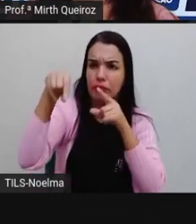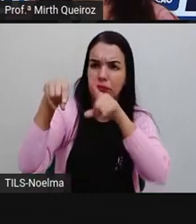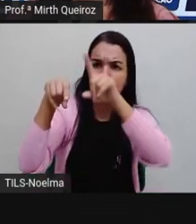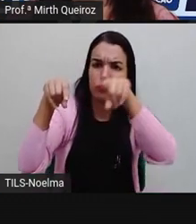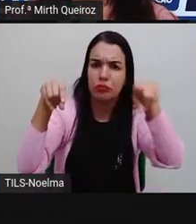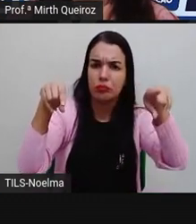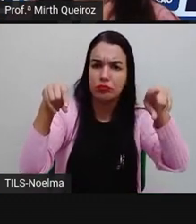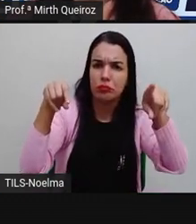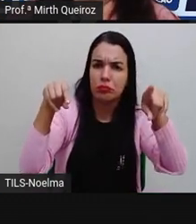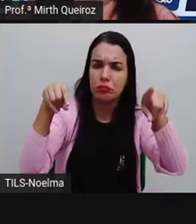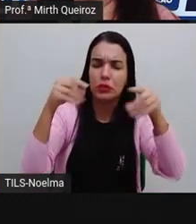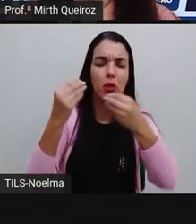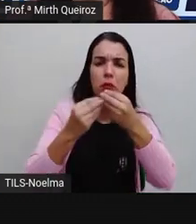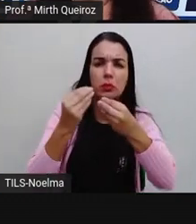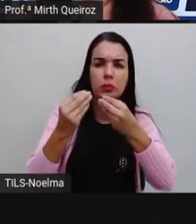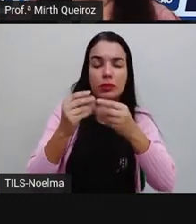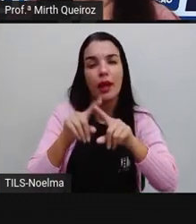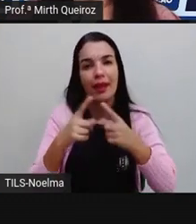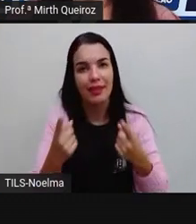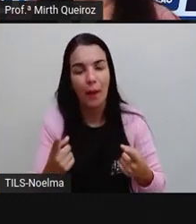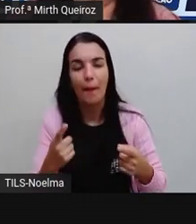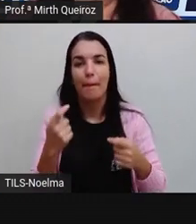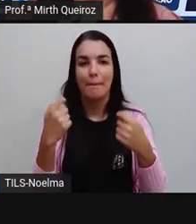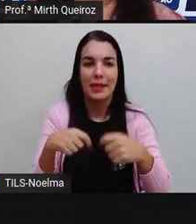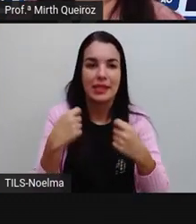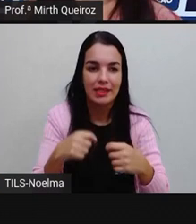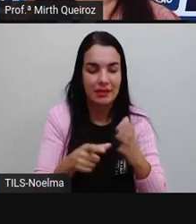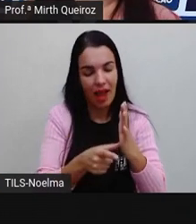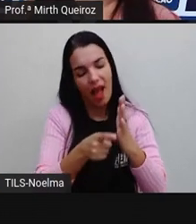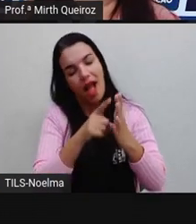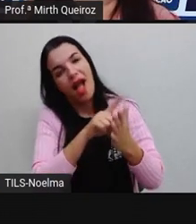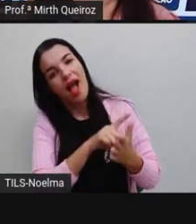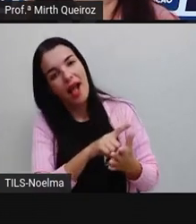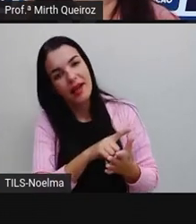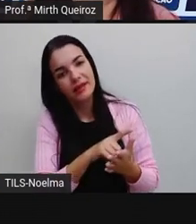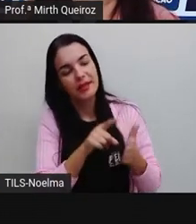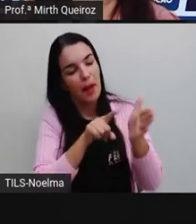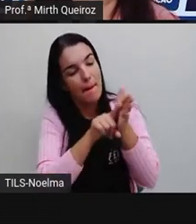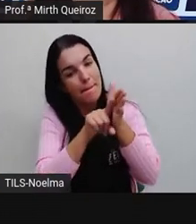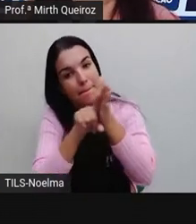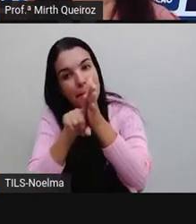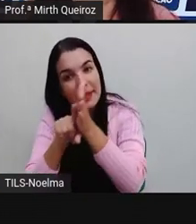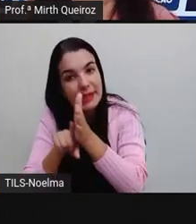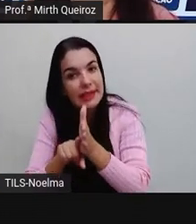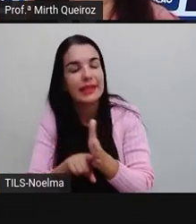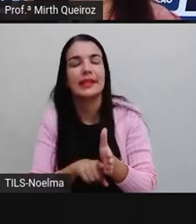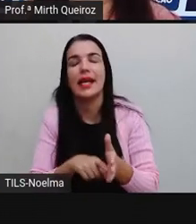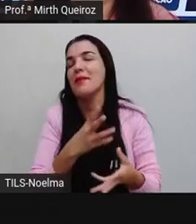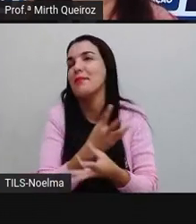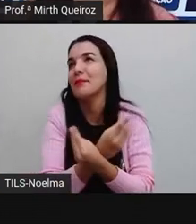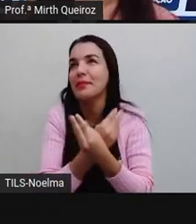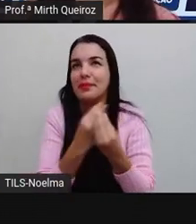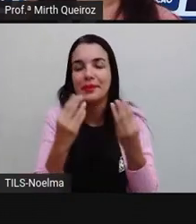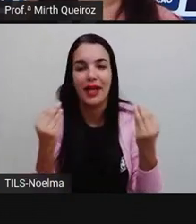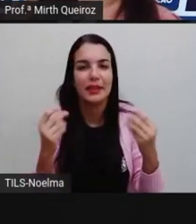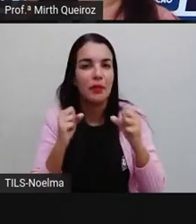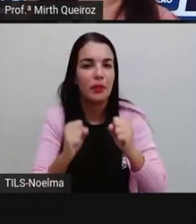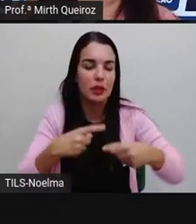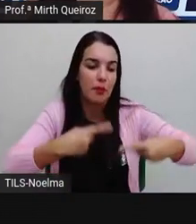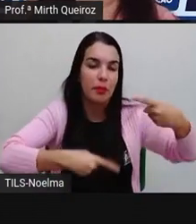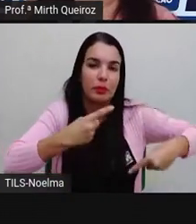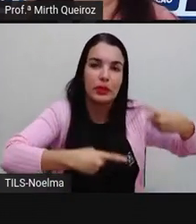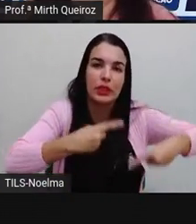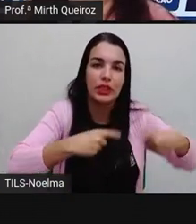estatísticas, né? Que vai... Existem inúmeras pesquisas. Essas pesquisas podem ser pesquisas políticas,